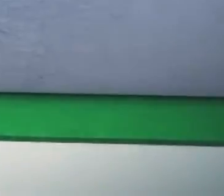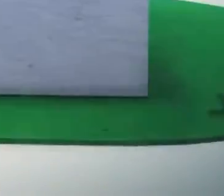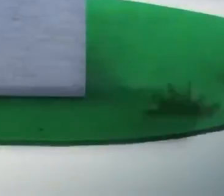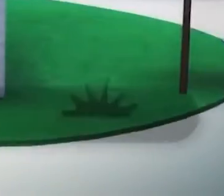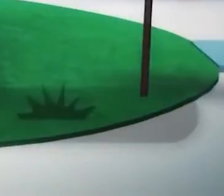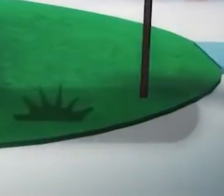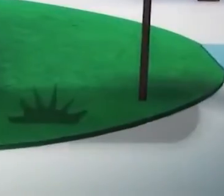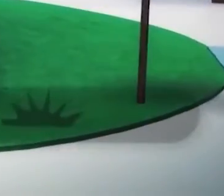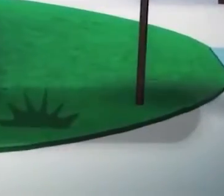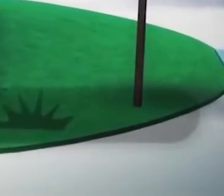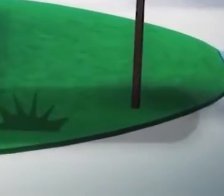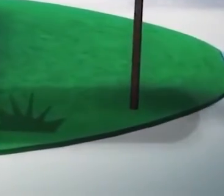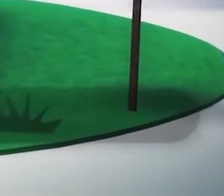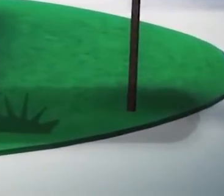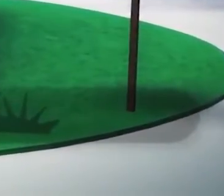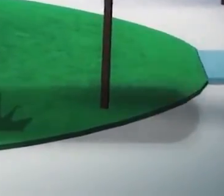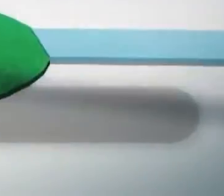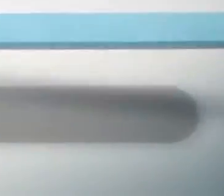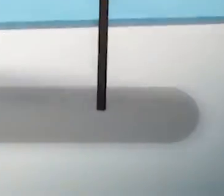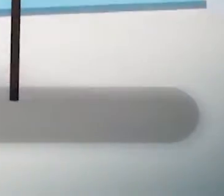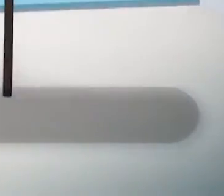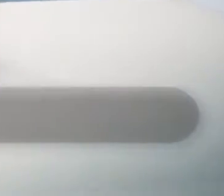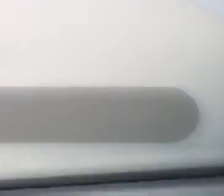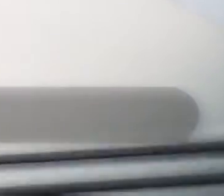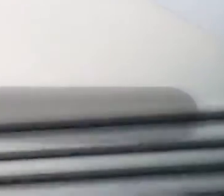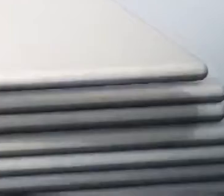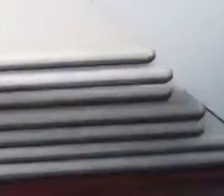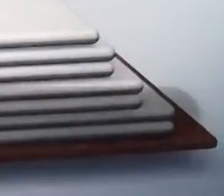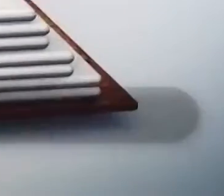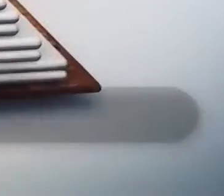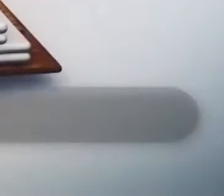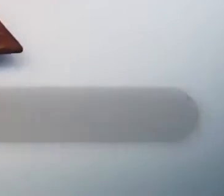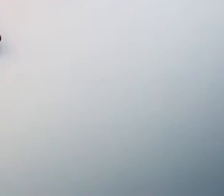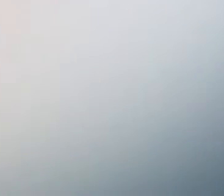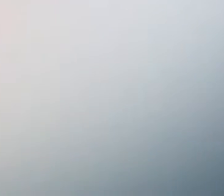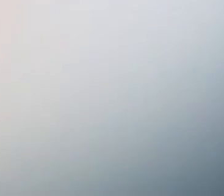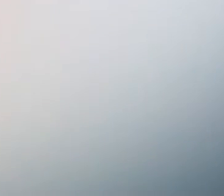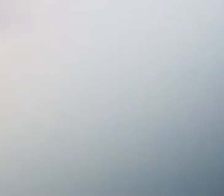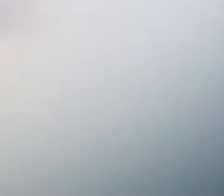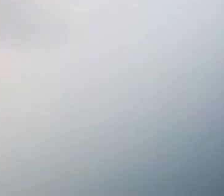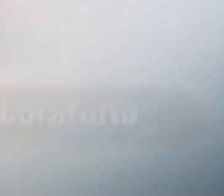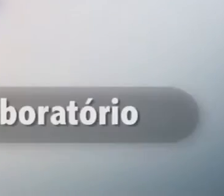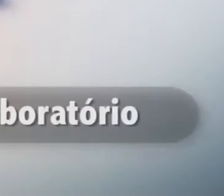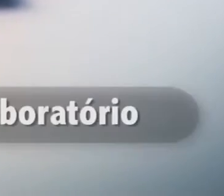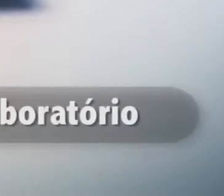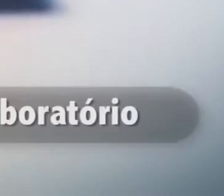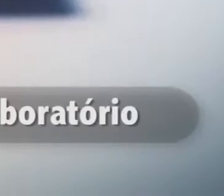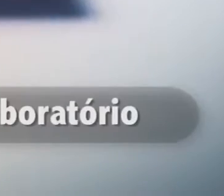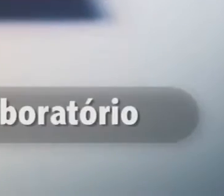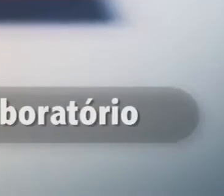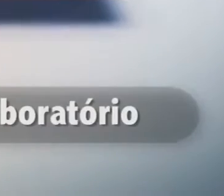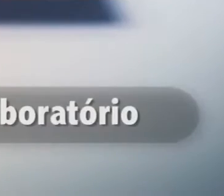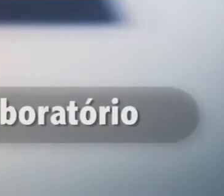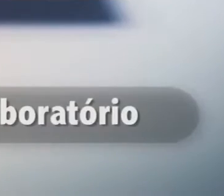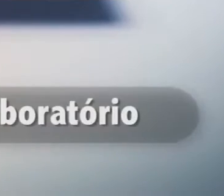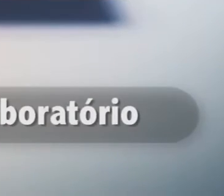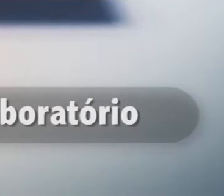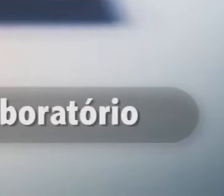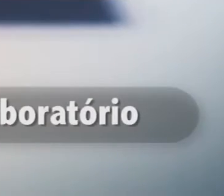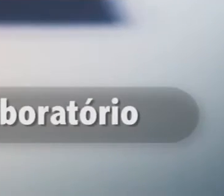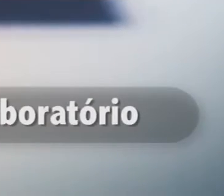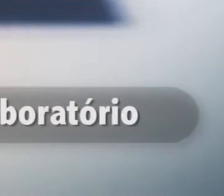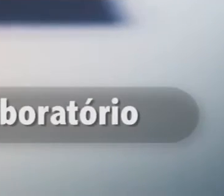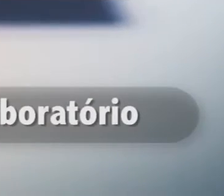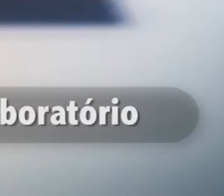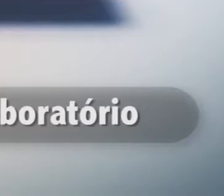bebê, né? Também é adicionado flúor, para não dar cárie nos nossos dentes. Depois de tudo isso, a